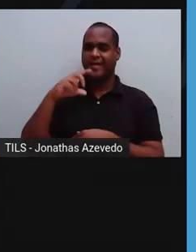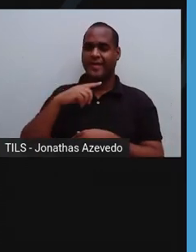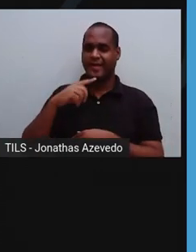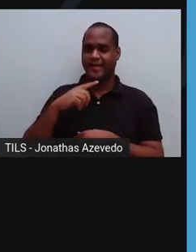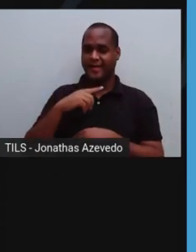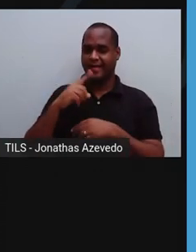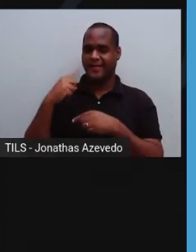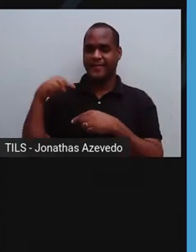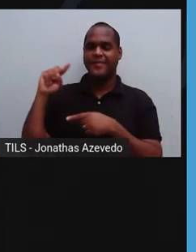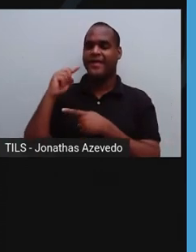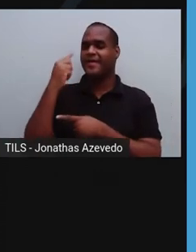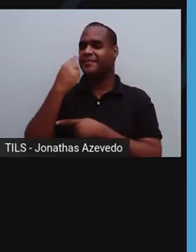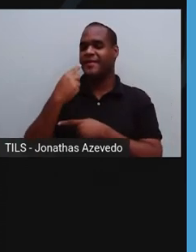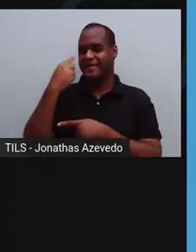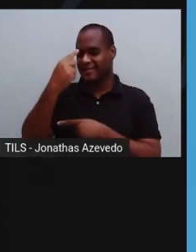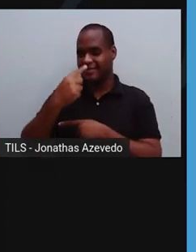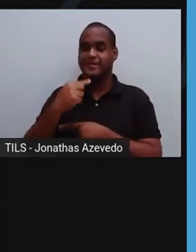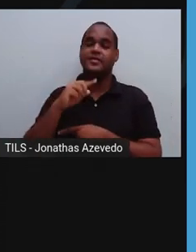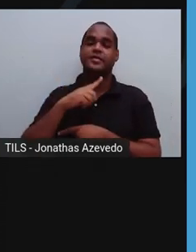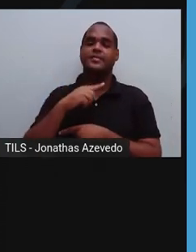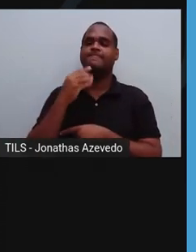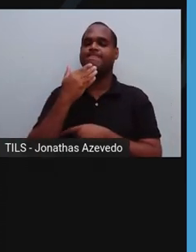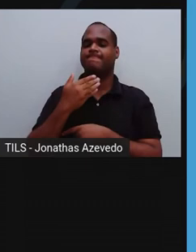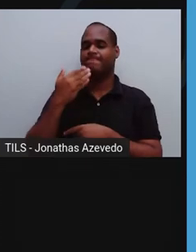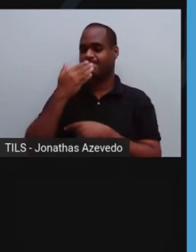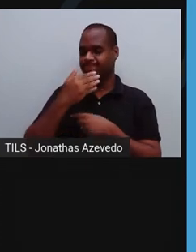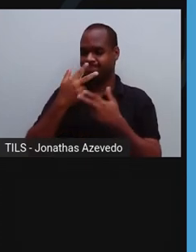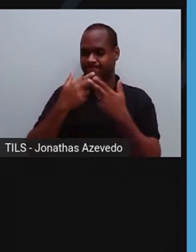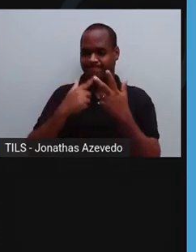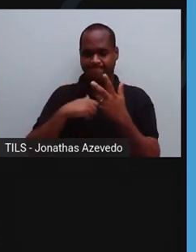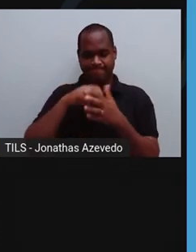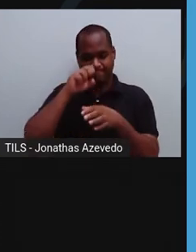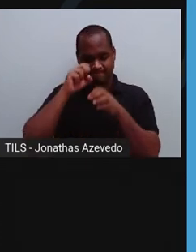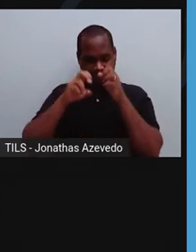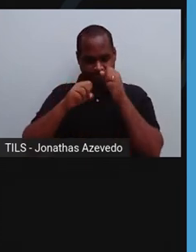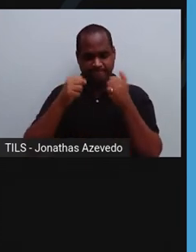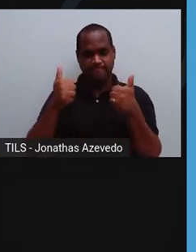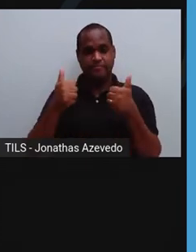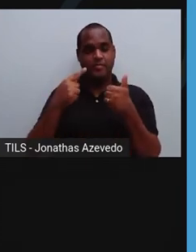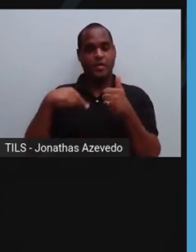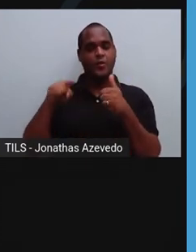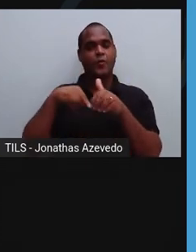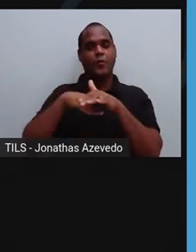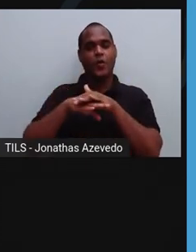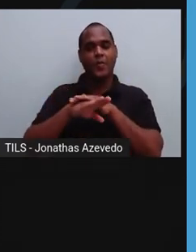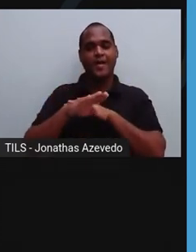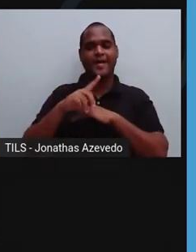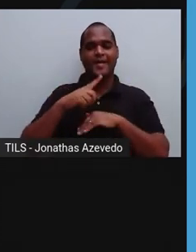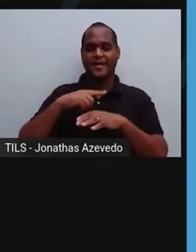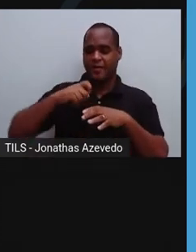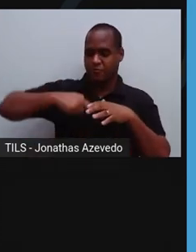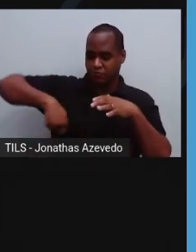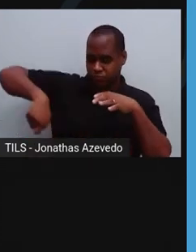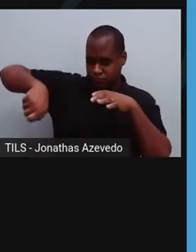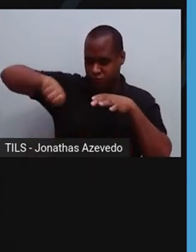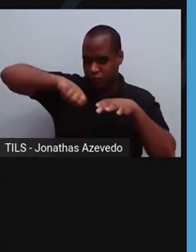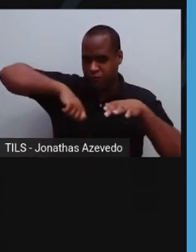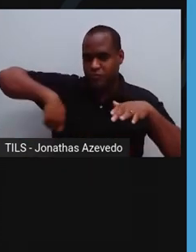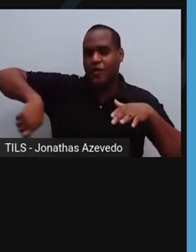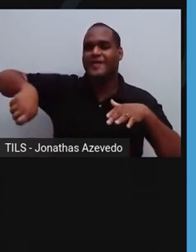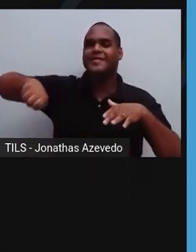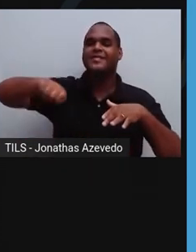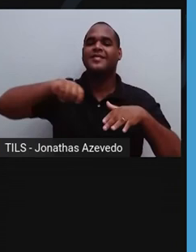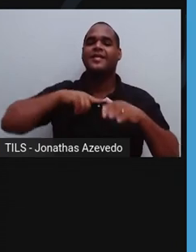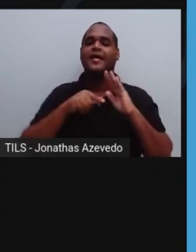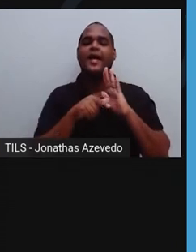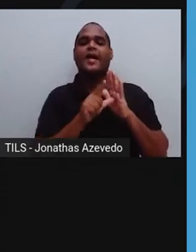-hispânica, possui sabor com toques defumados e seu consumo é comum em caldeiradas no México. E antes de